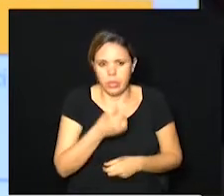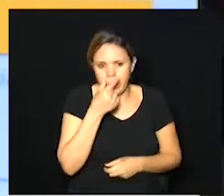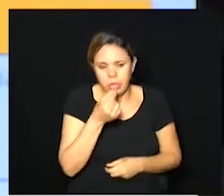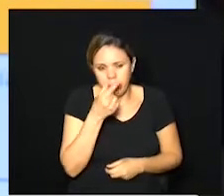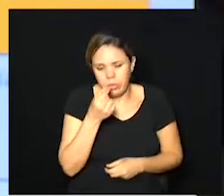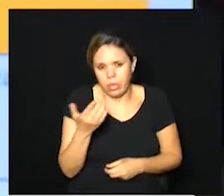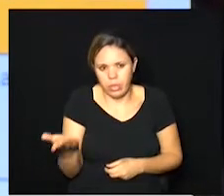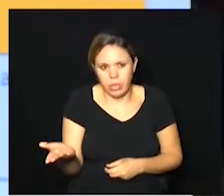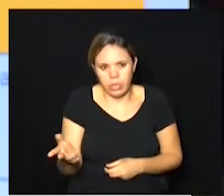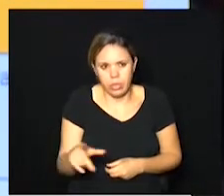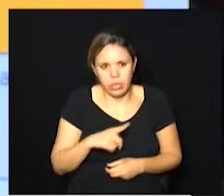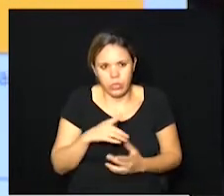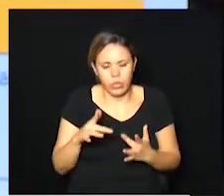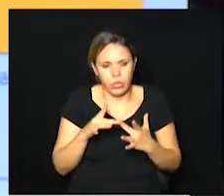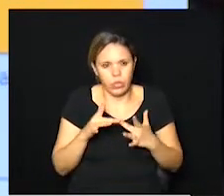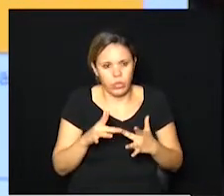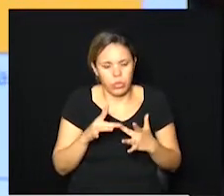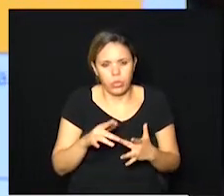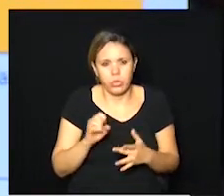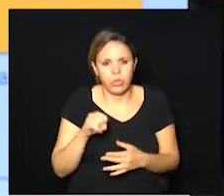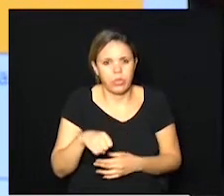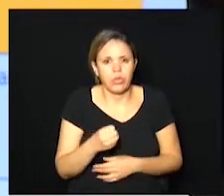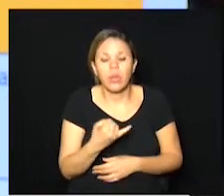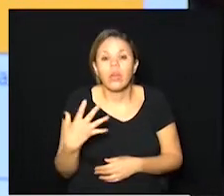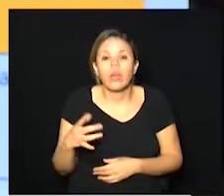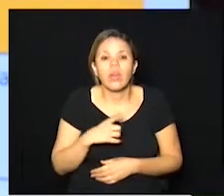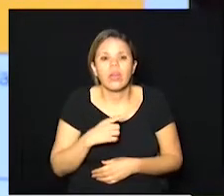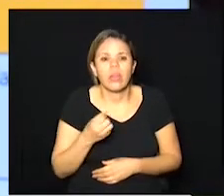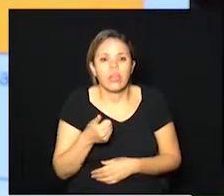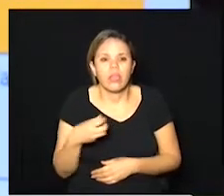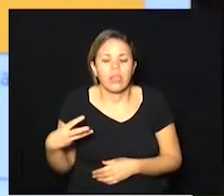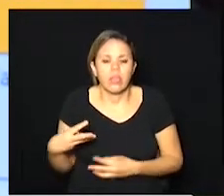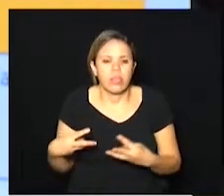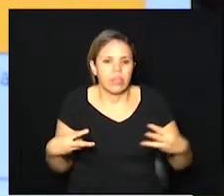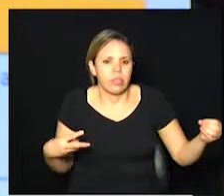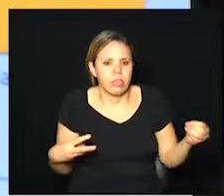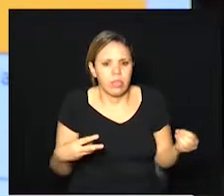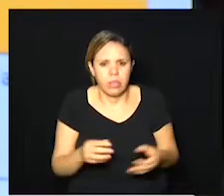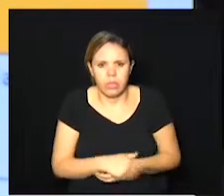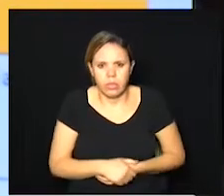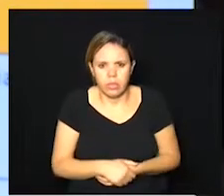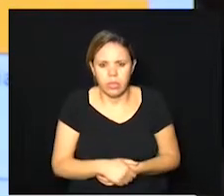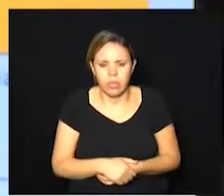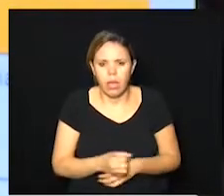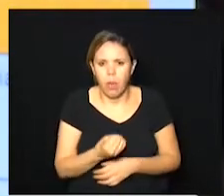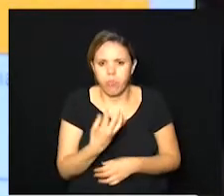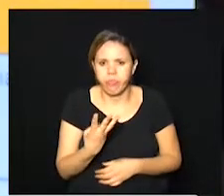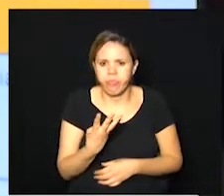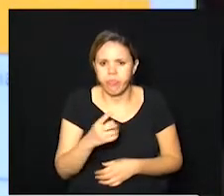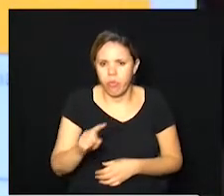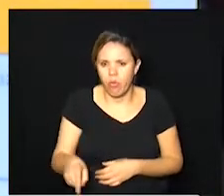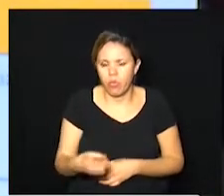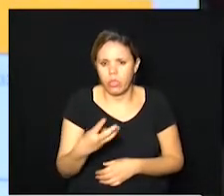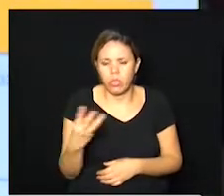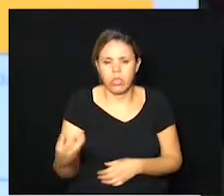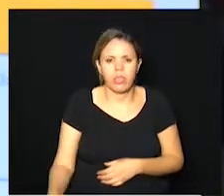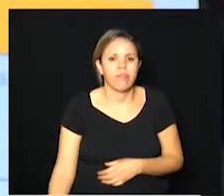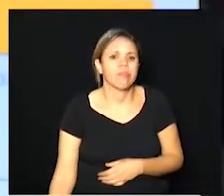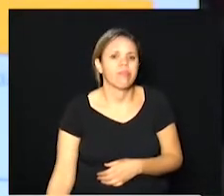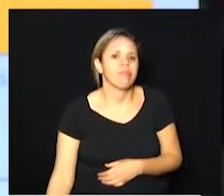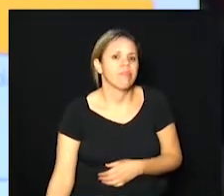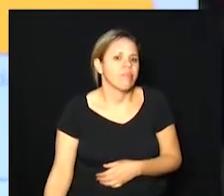tiveram contato ou não tiveram contato 13 30 prevalência 4.33